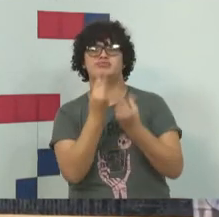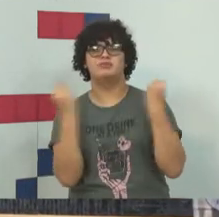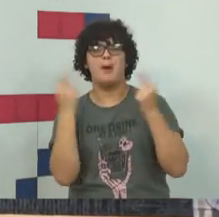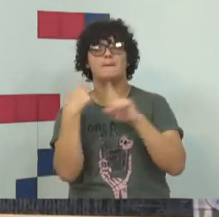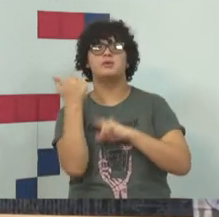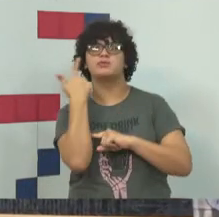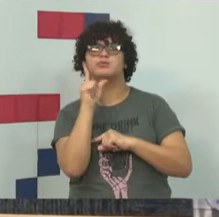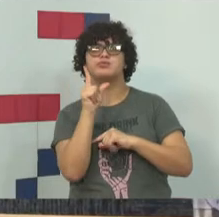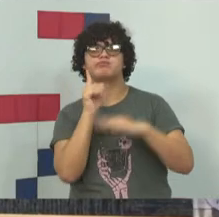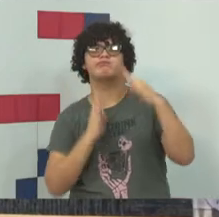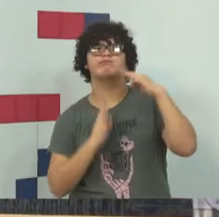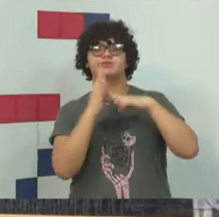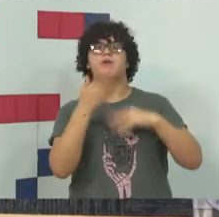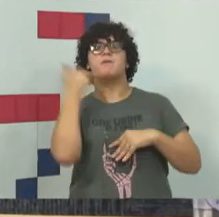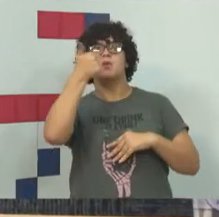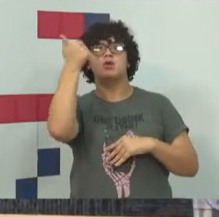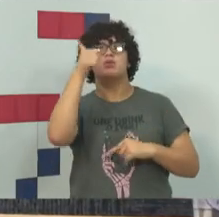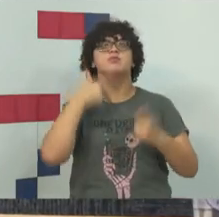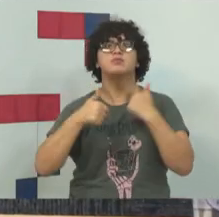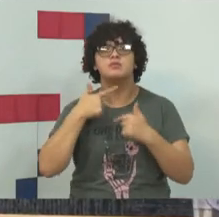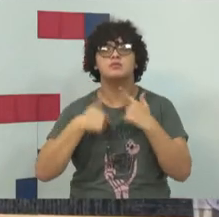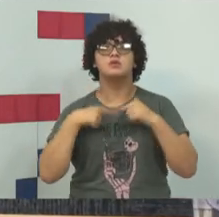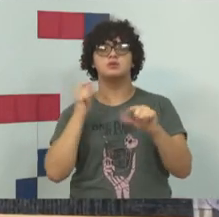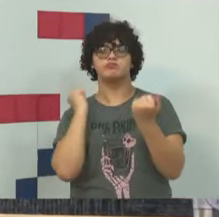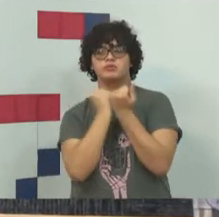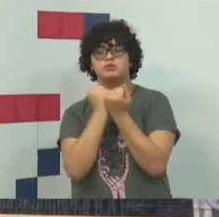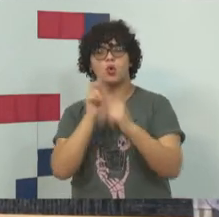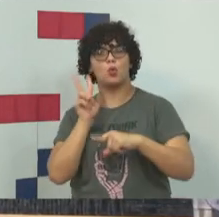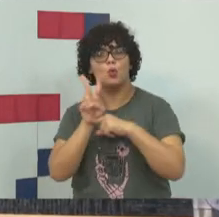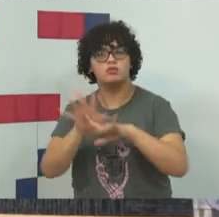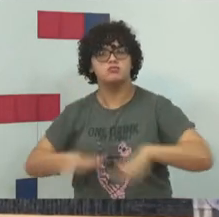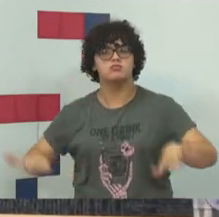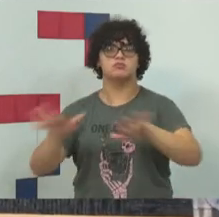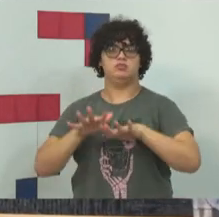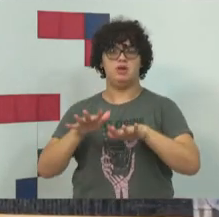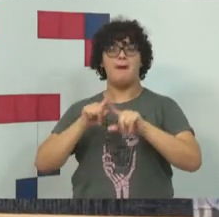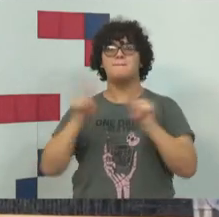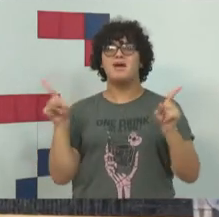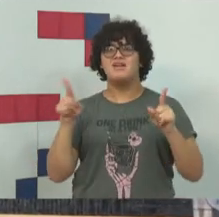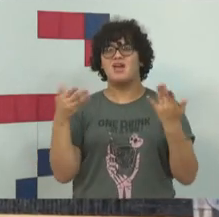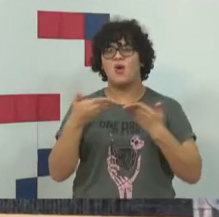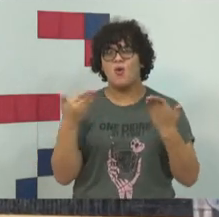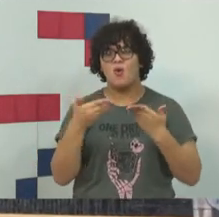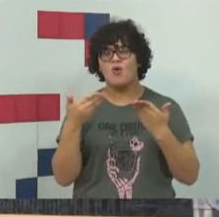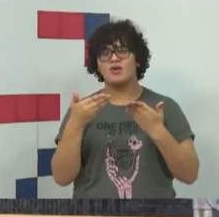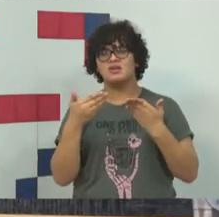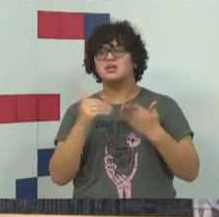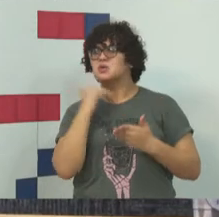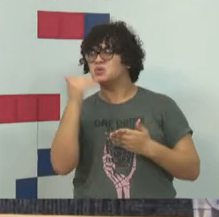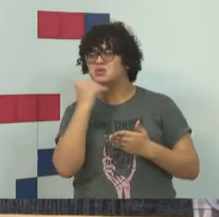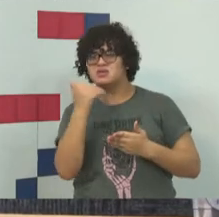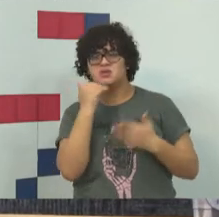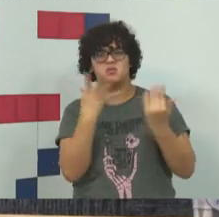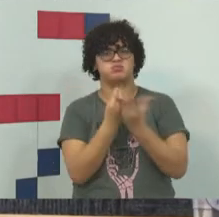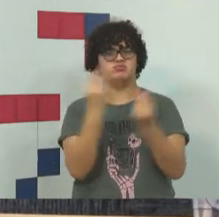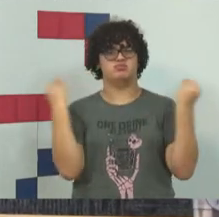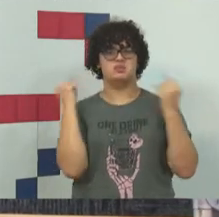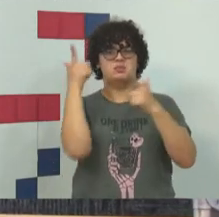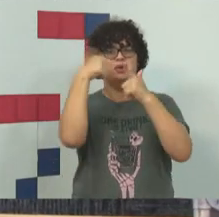atingir o seu desiderato, que é a defesa da sociedade. Mas elas não dão conta, e nunca darão conta do tamanho